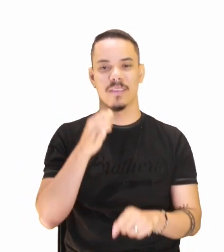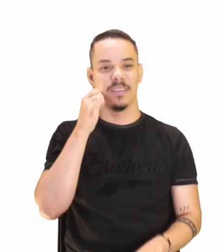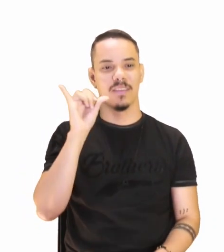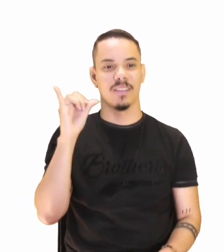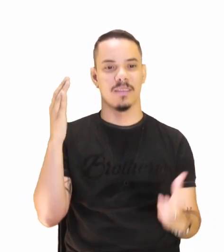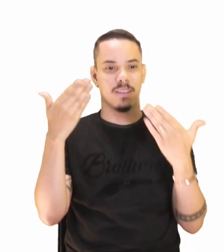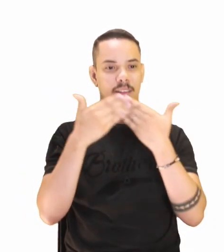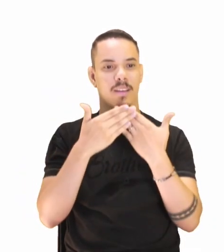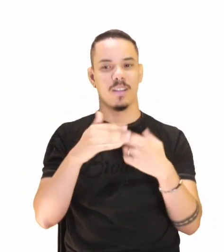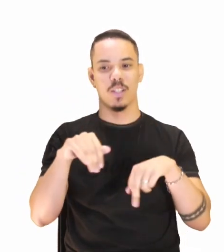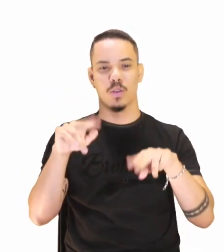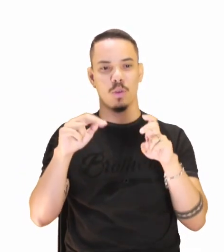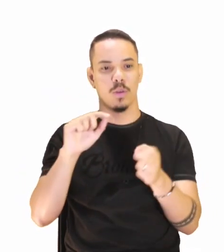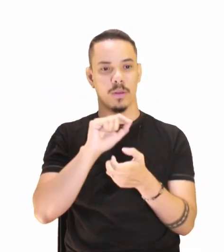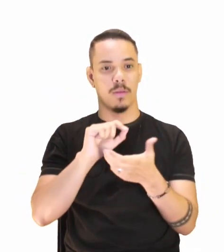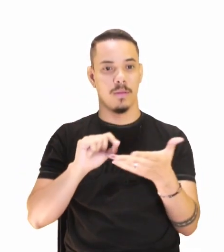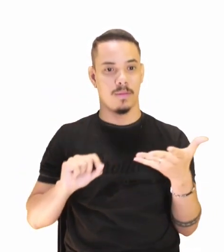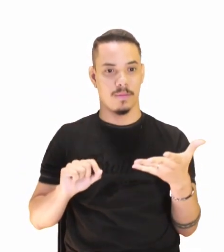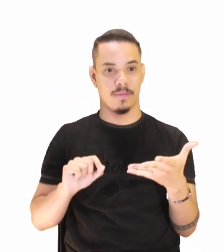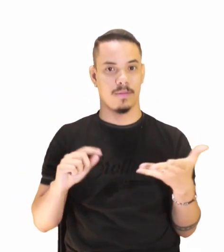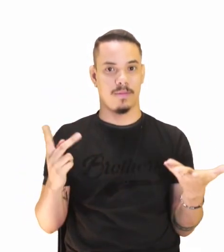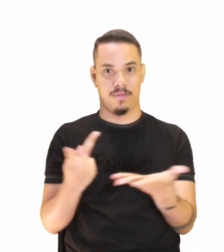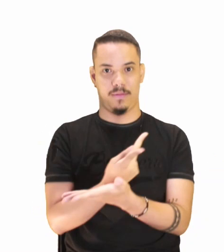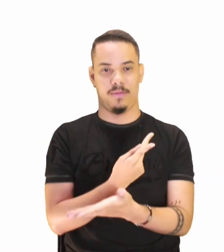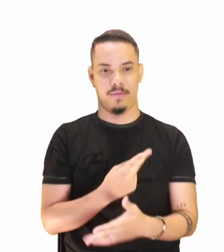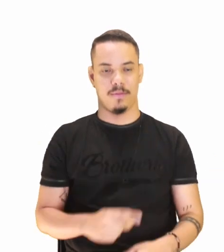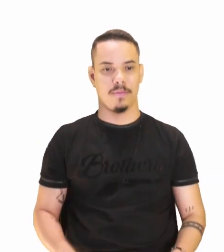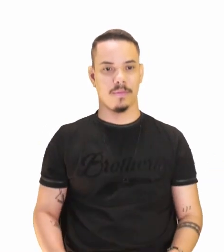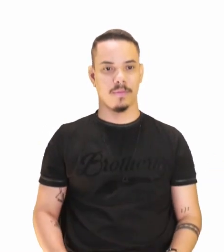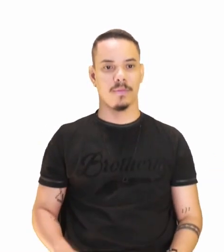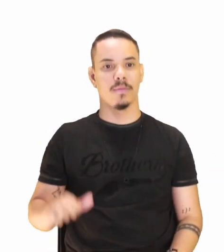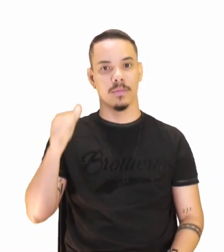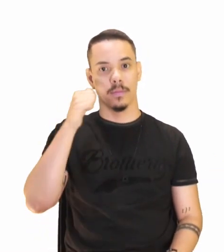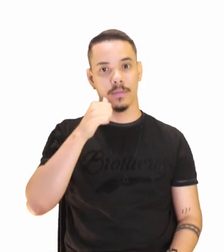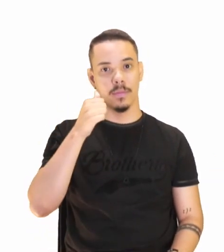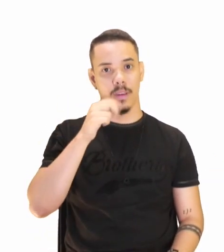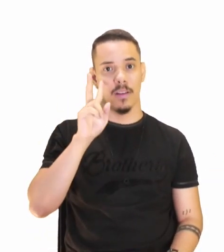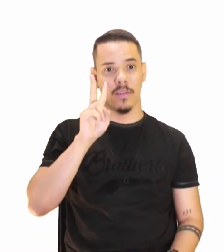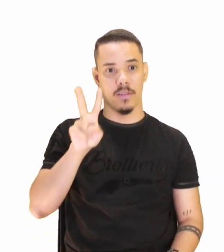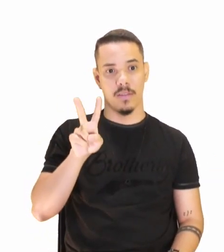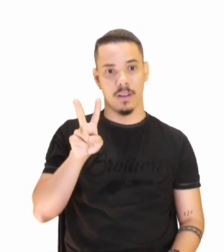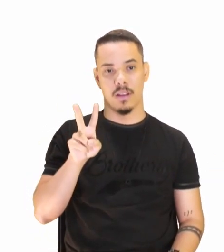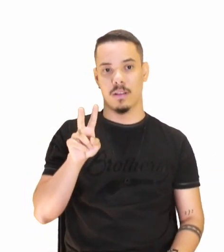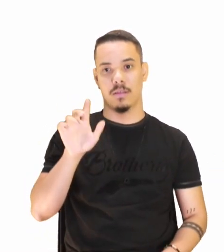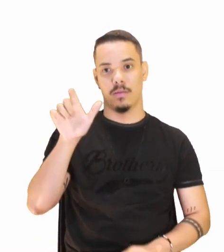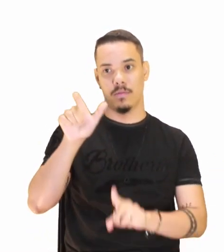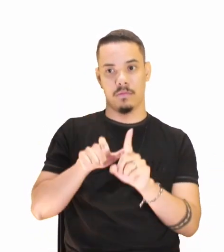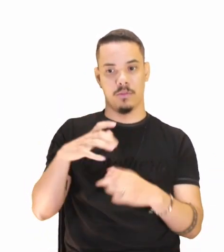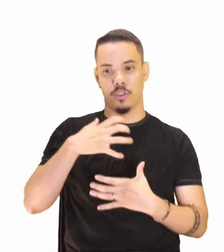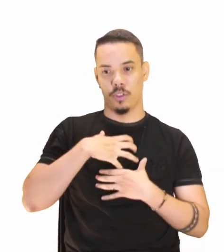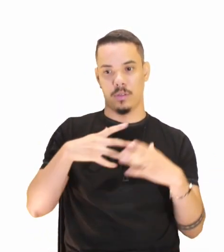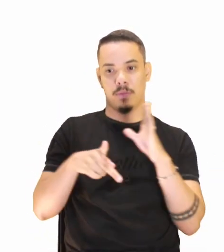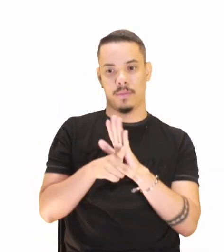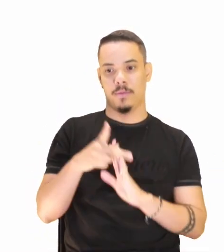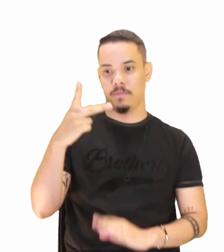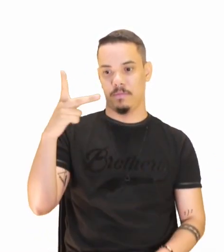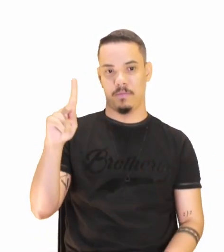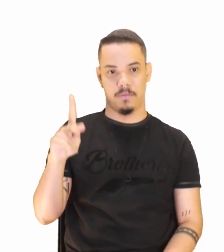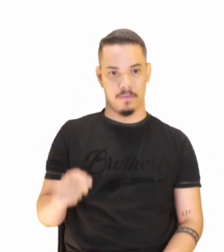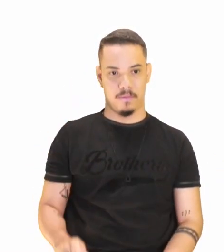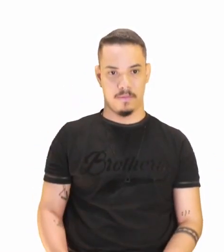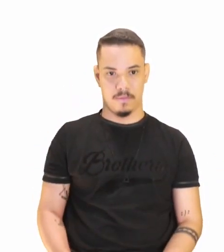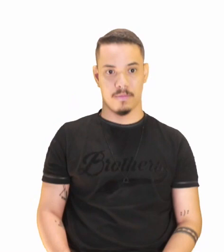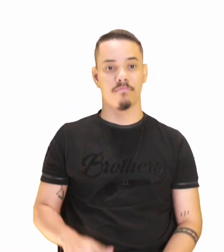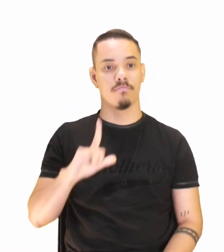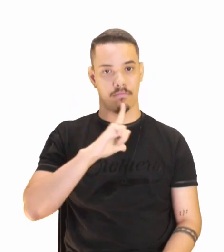olhos às sardas e espinha. A mulher é vista do jeito que ela é. Beleza? Há uma